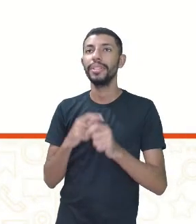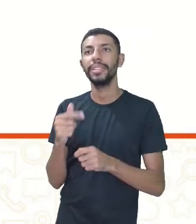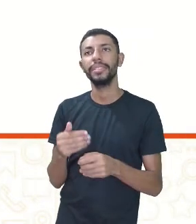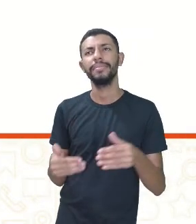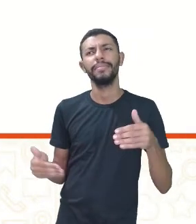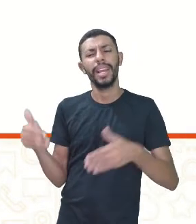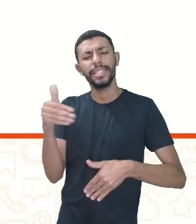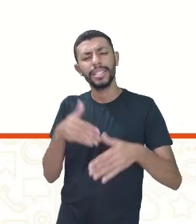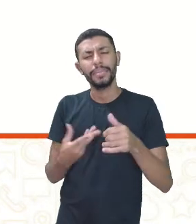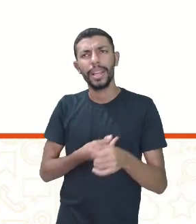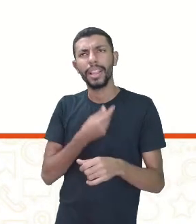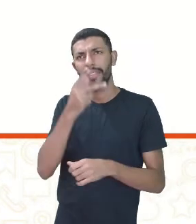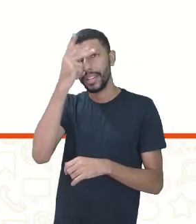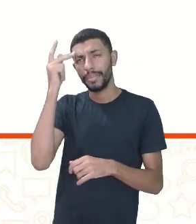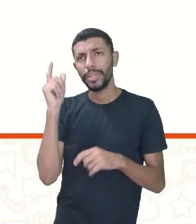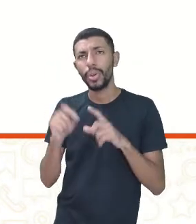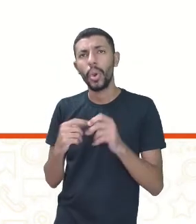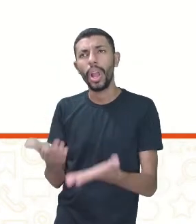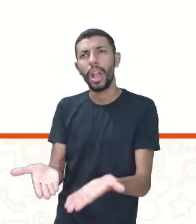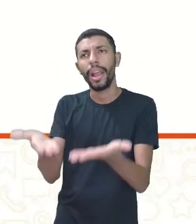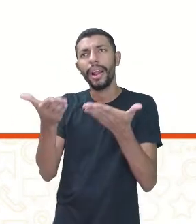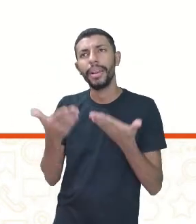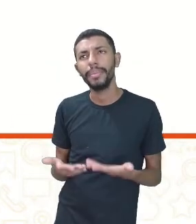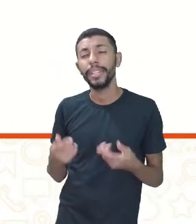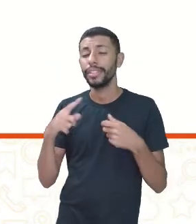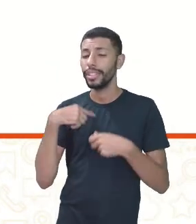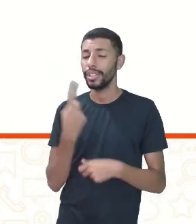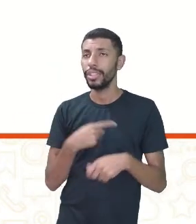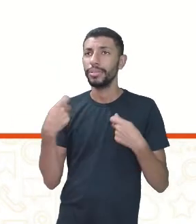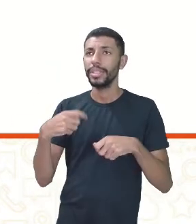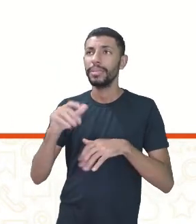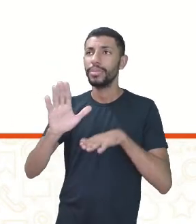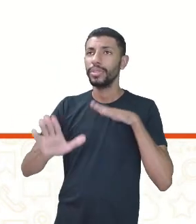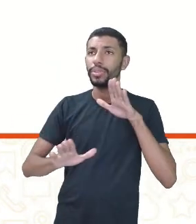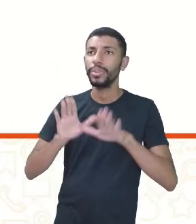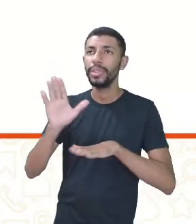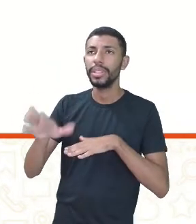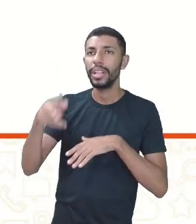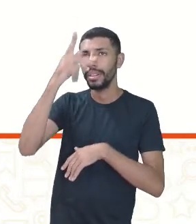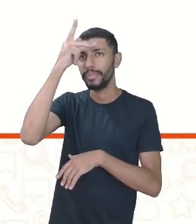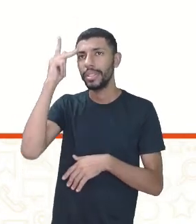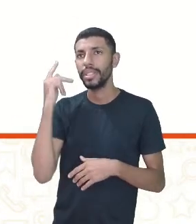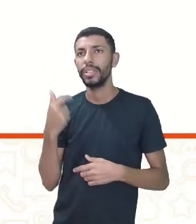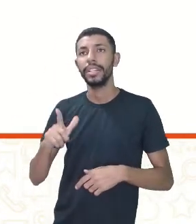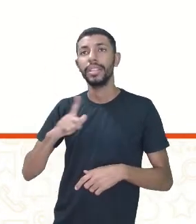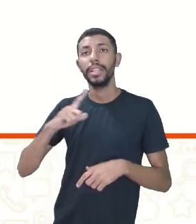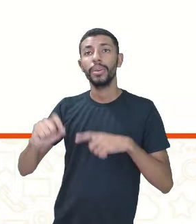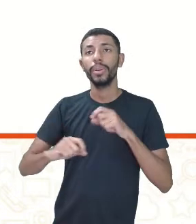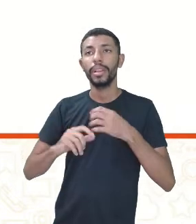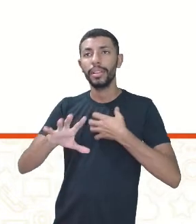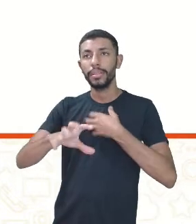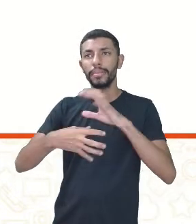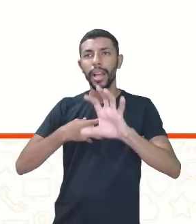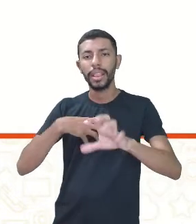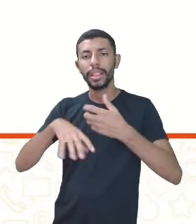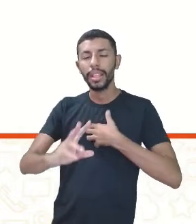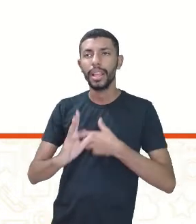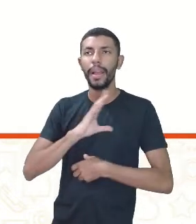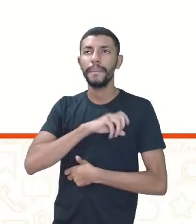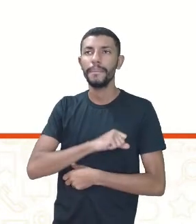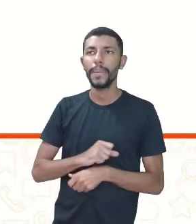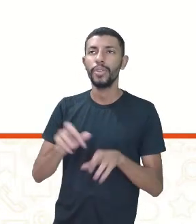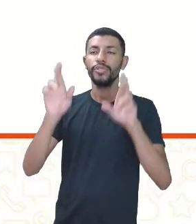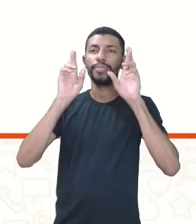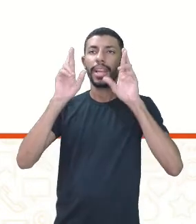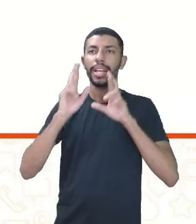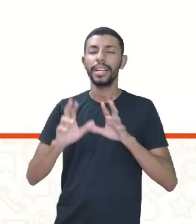das pessoas com acolhimento. Precisamos cuidar das pessoas com empatia, resiliência, amor,